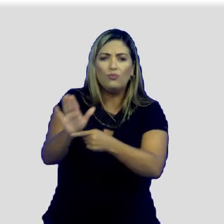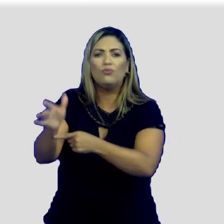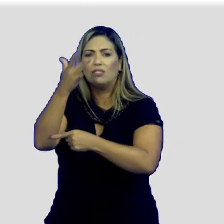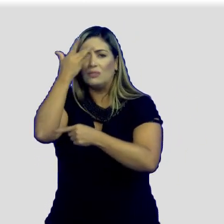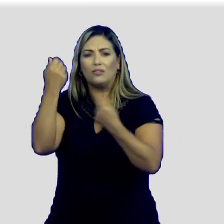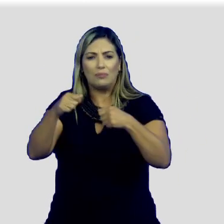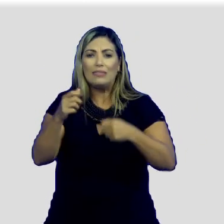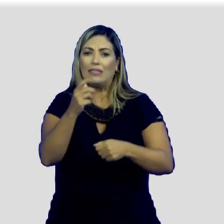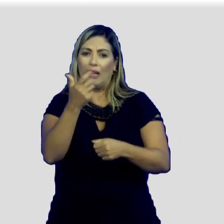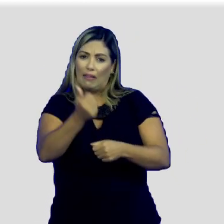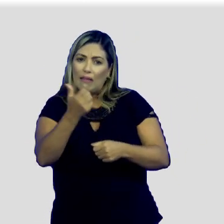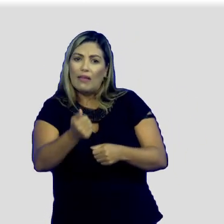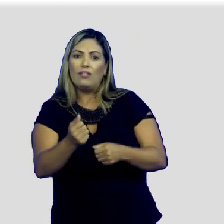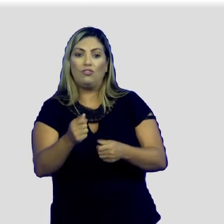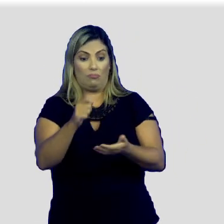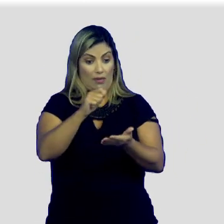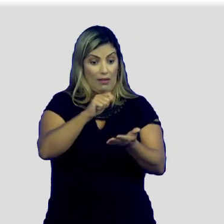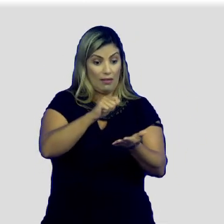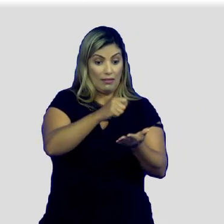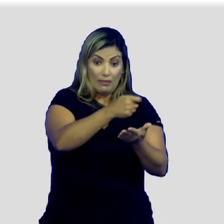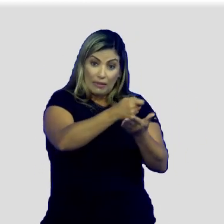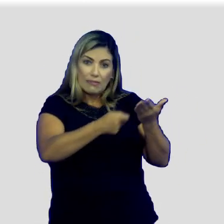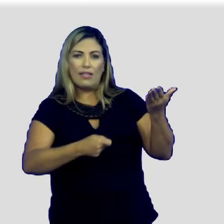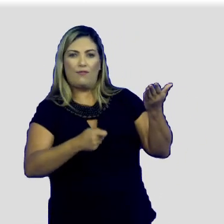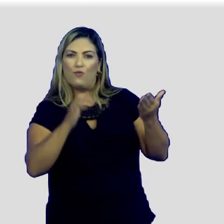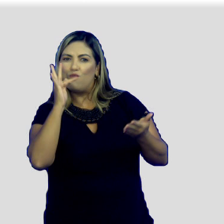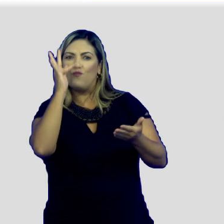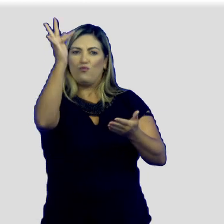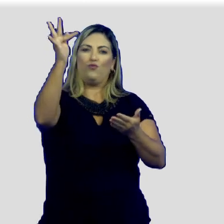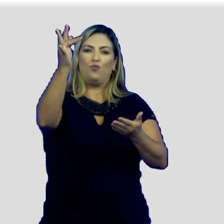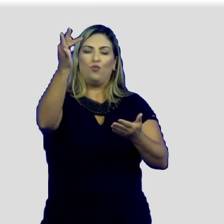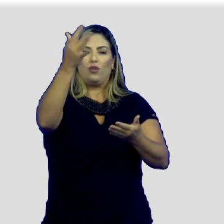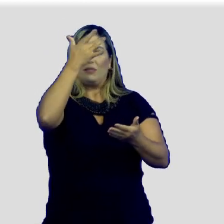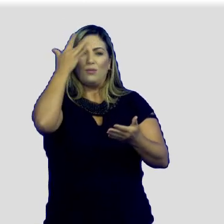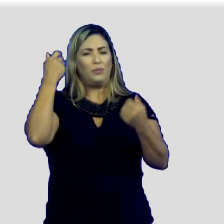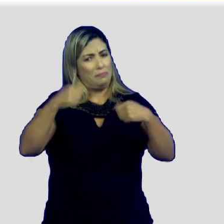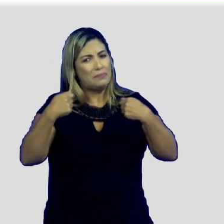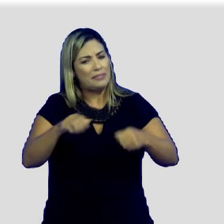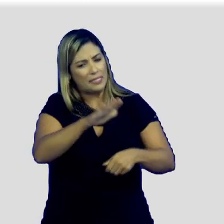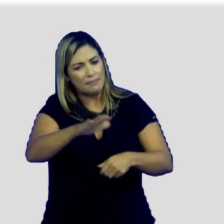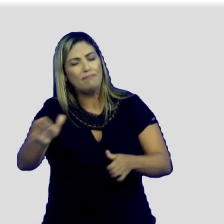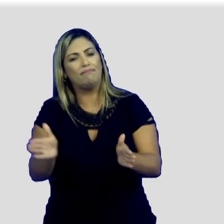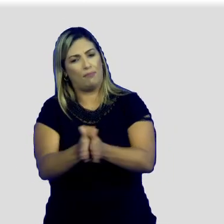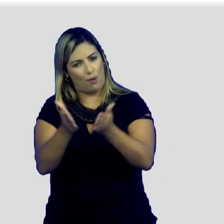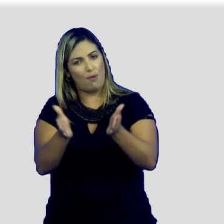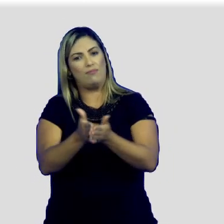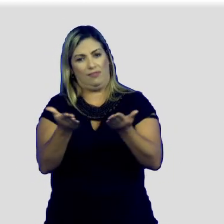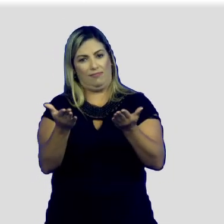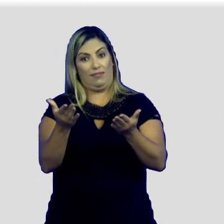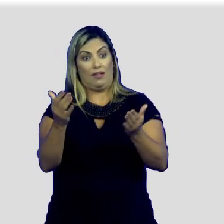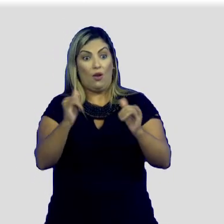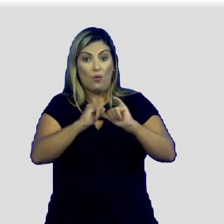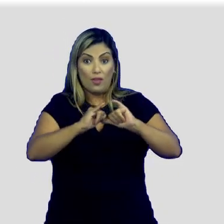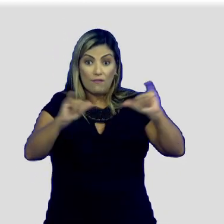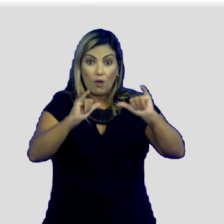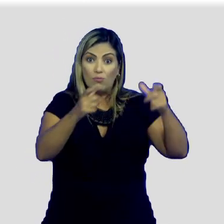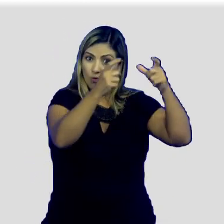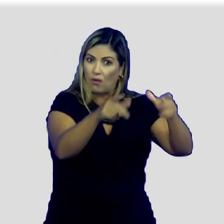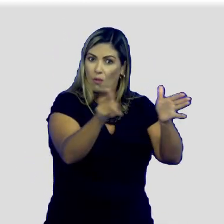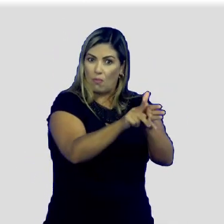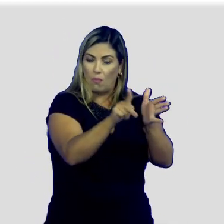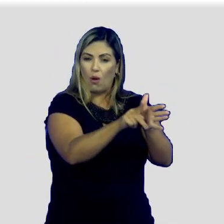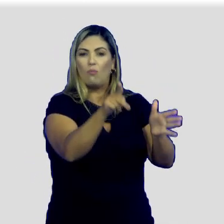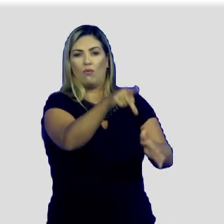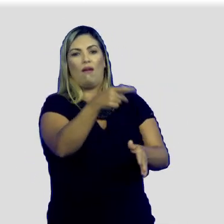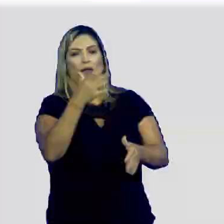ajude a escrever um futuro brilhante para quem mais precisa. Informe-se no banco de